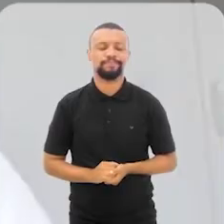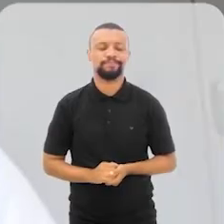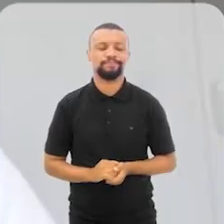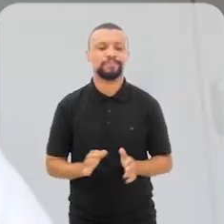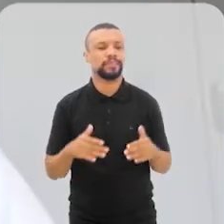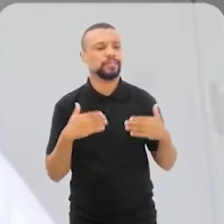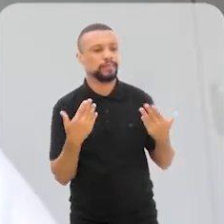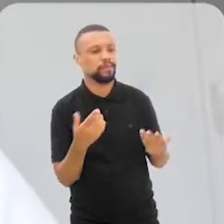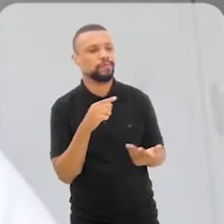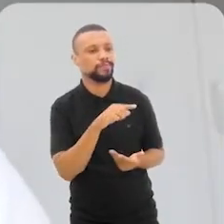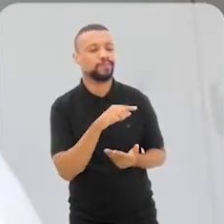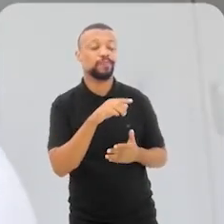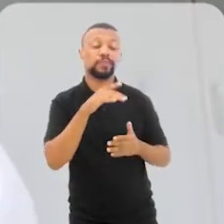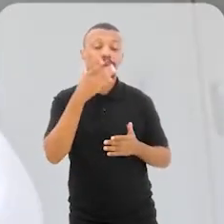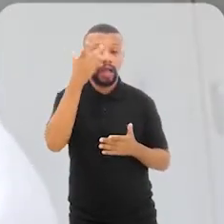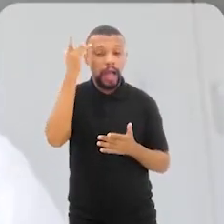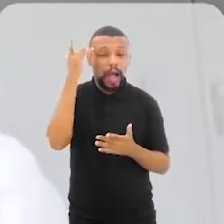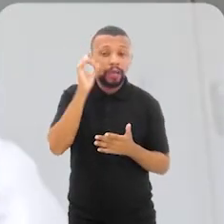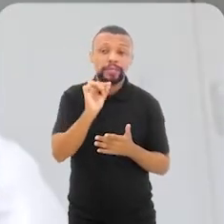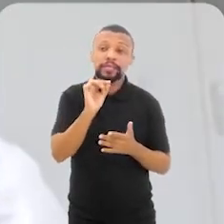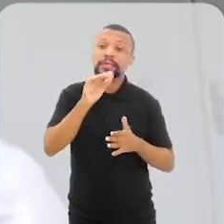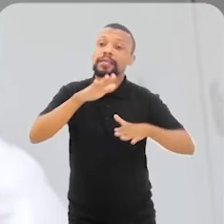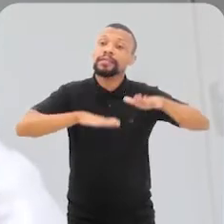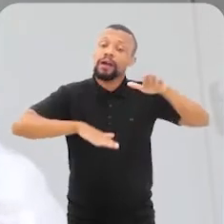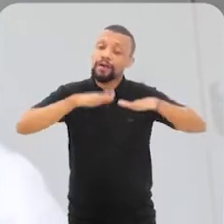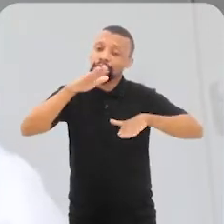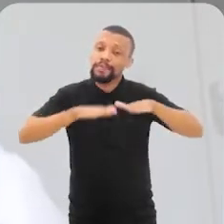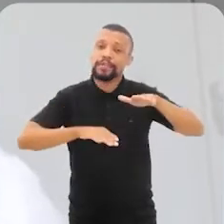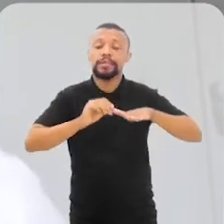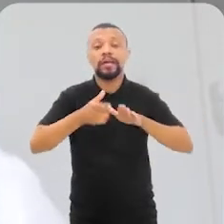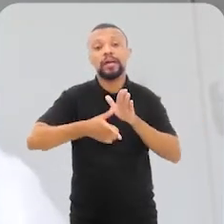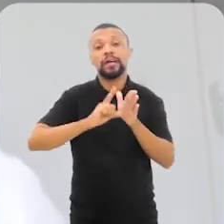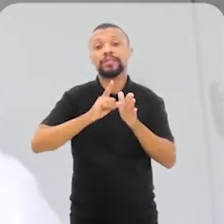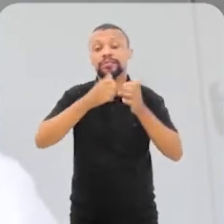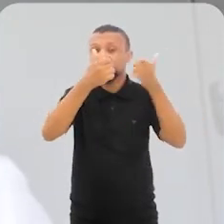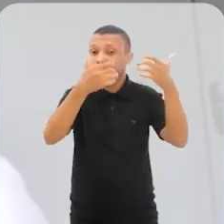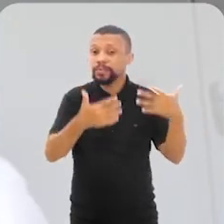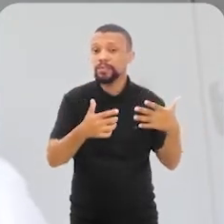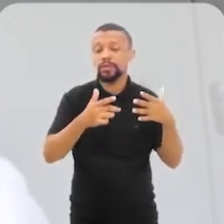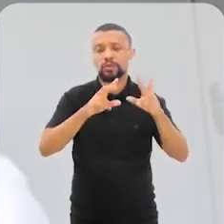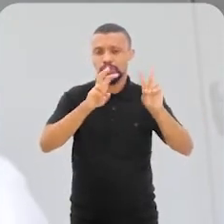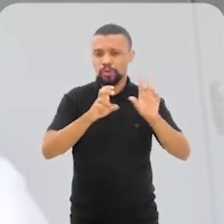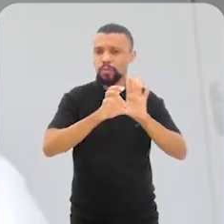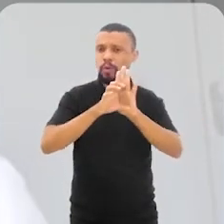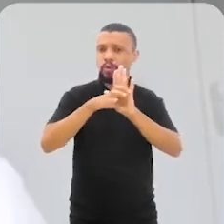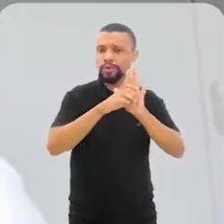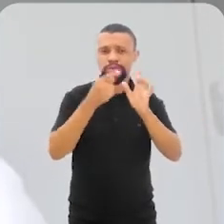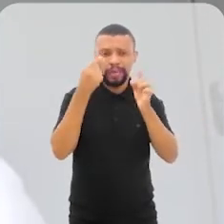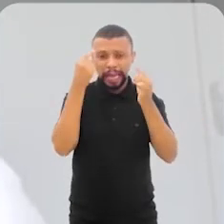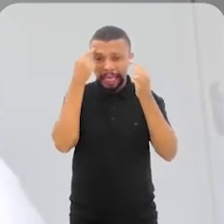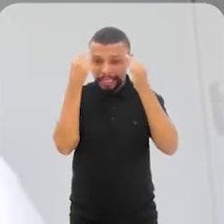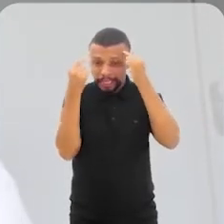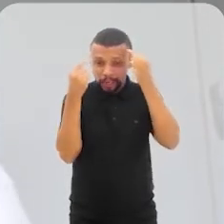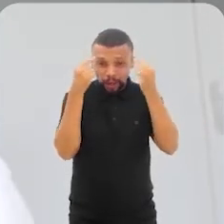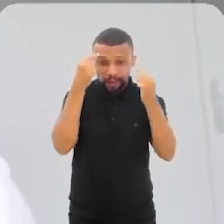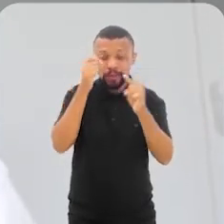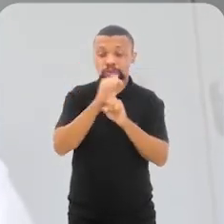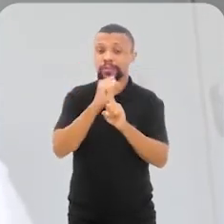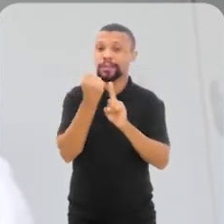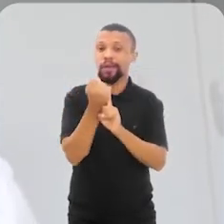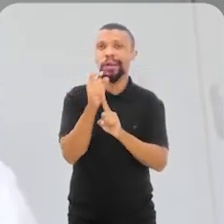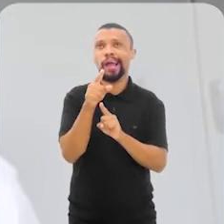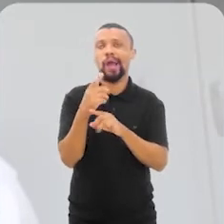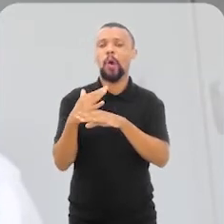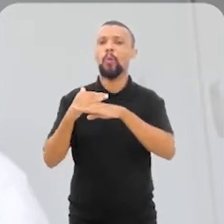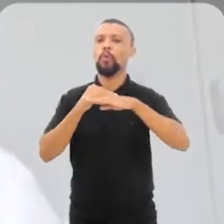Então, Geis, eu acho que talvez seja importante antes destacar que o conceito de inovação social, ele não é unísono, né?